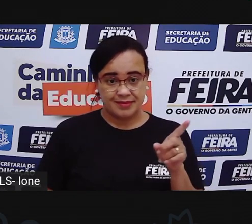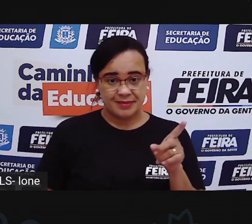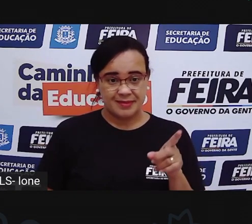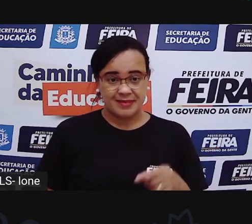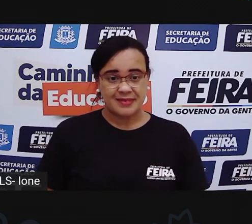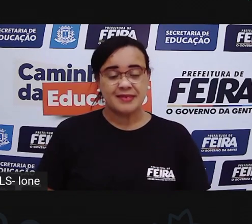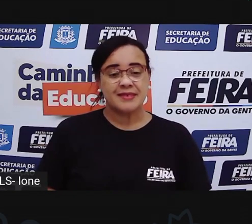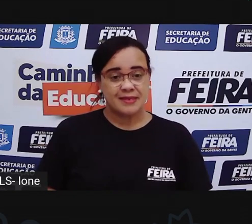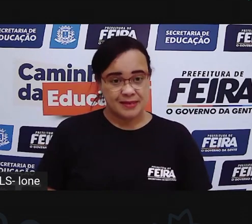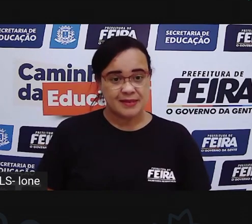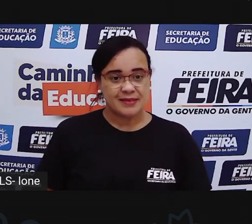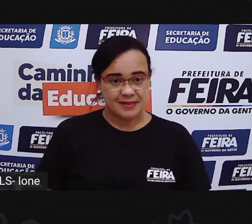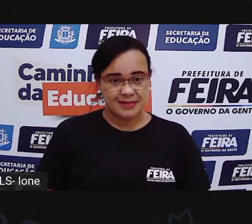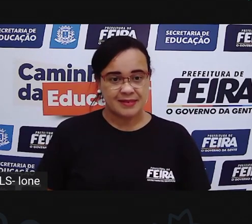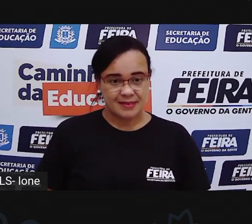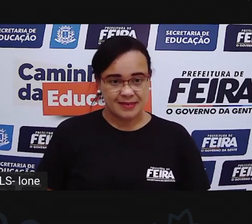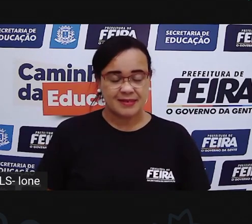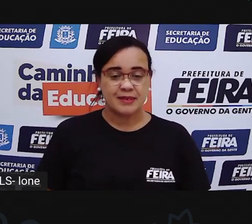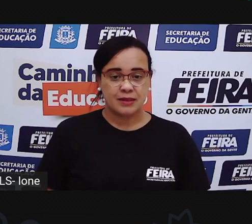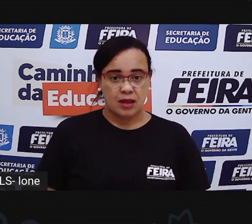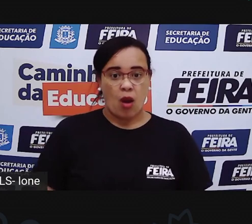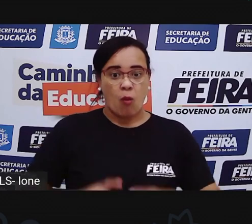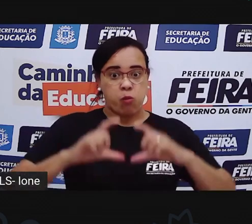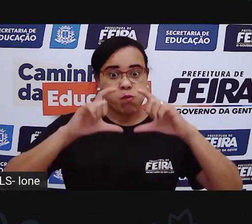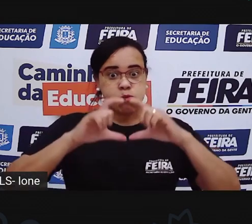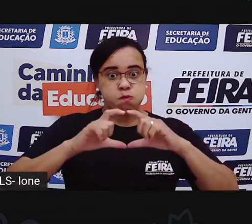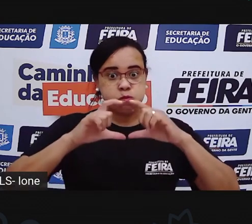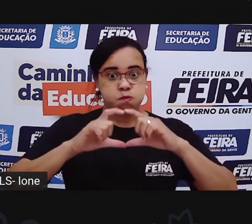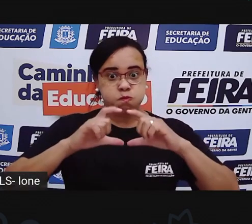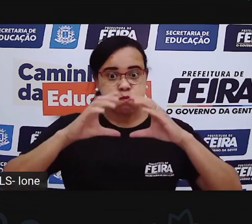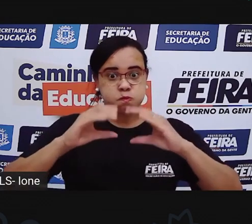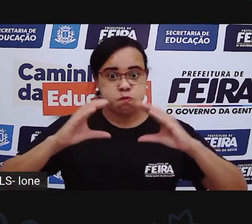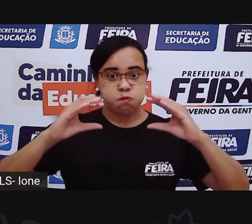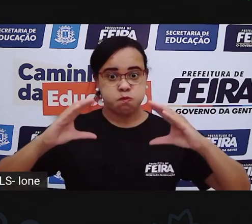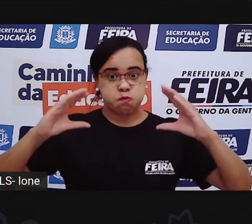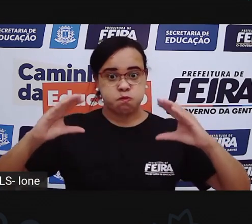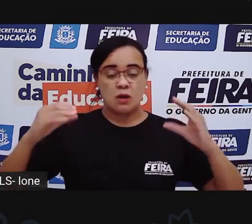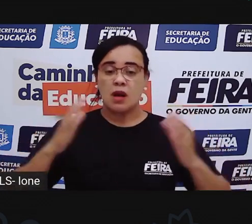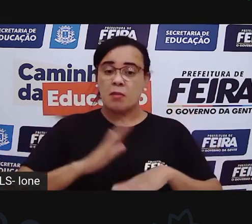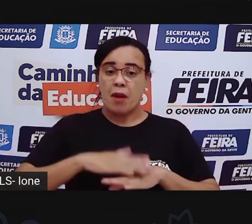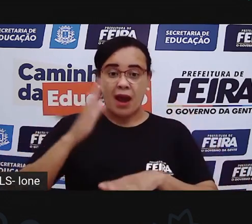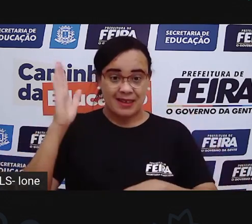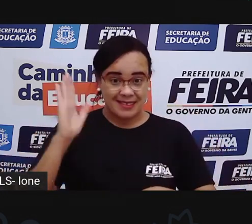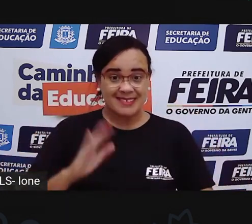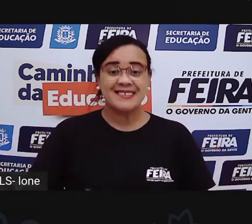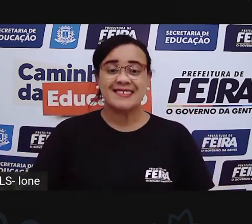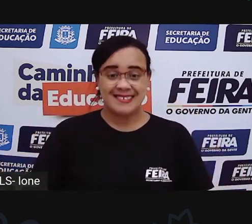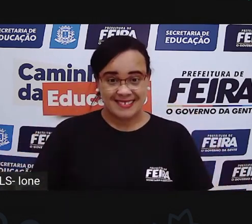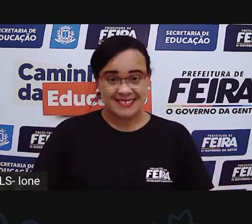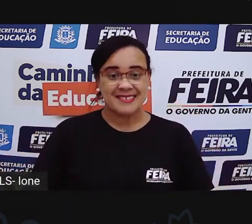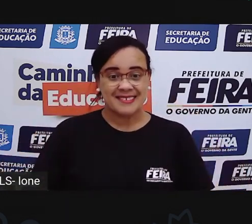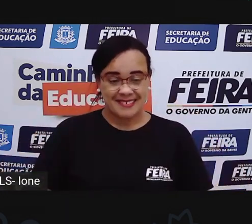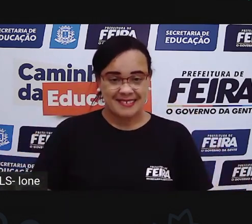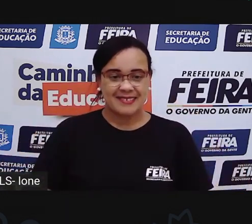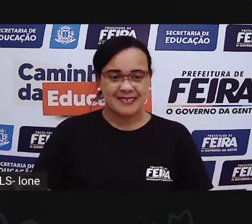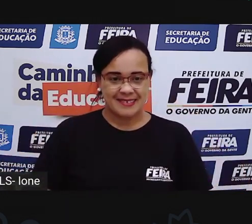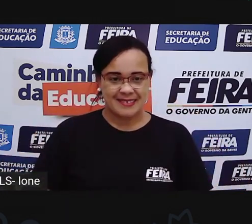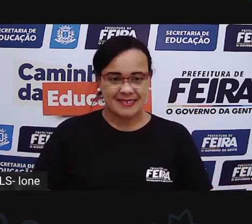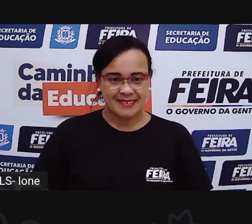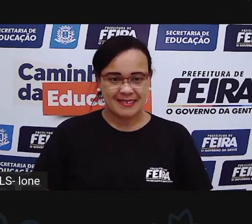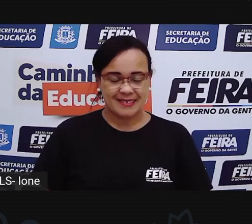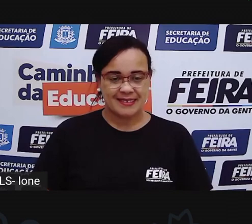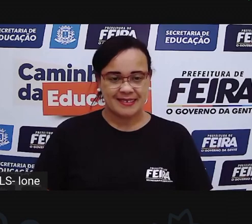E aí esse fundinho, como vai estar maior, ele vai sair mais bolinha de sabão, uma bolinha de sabão maior, tá bom? Então a gente